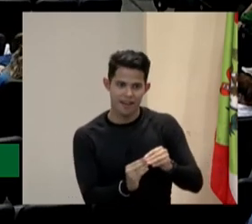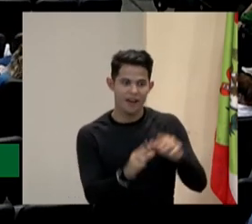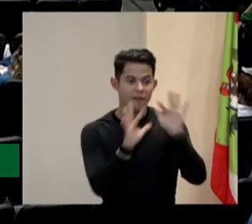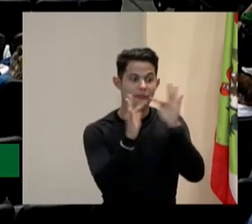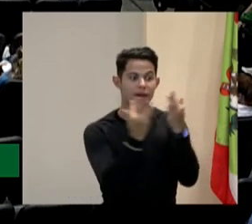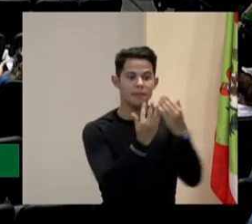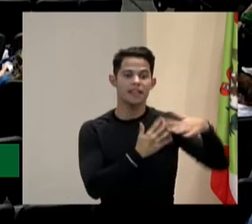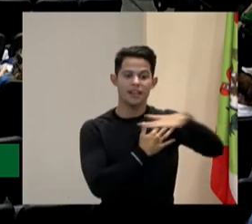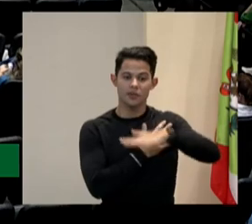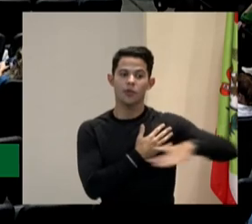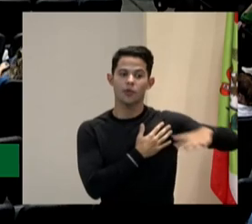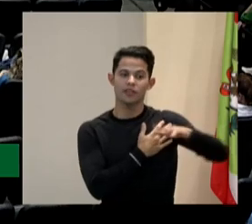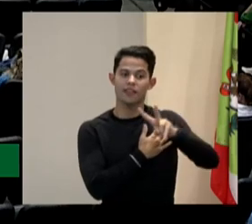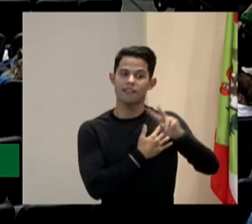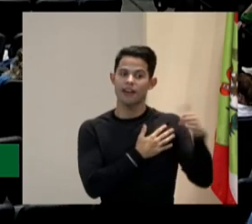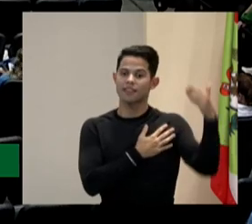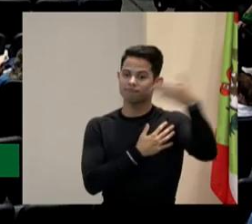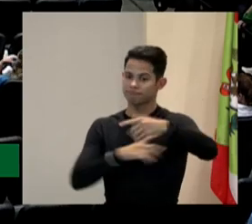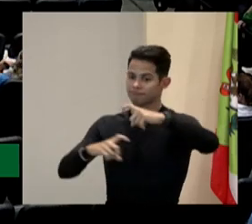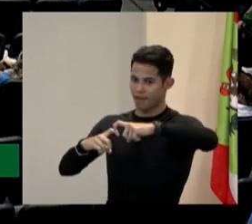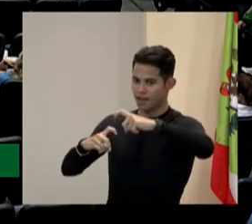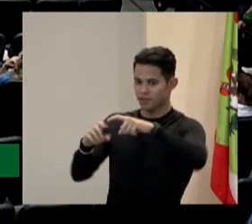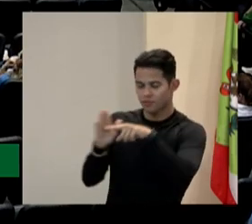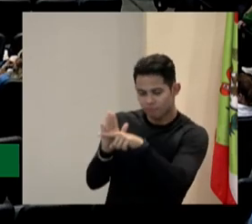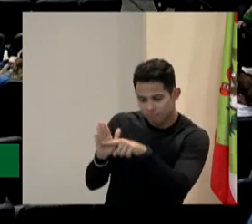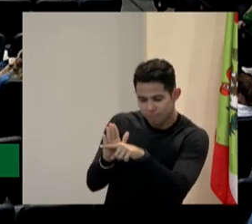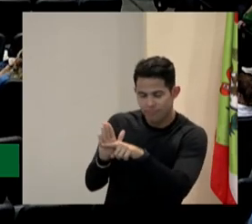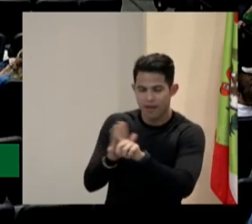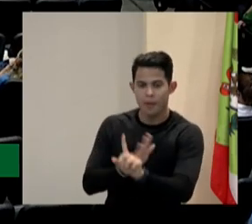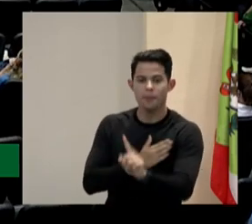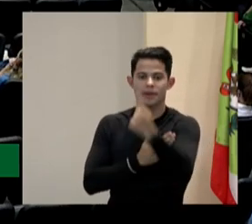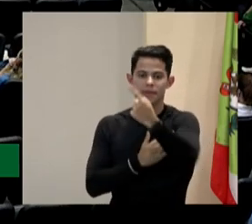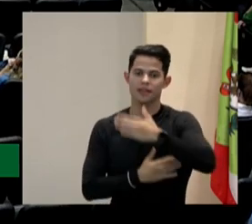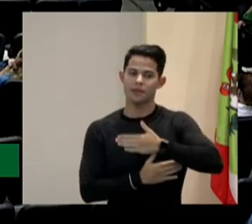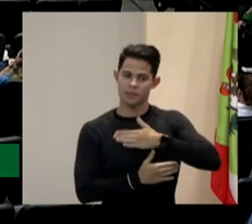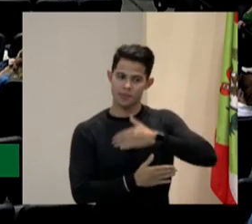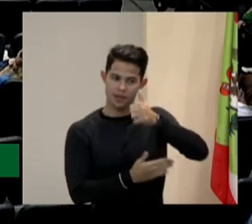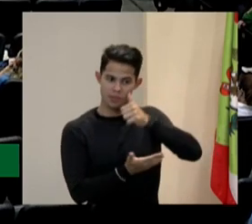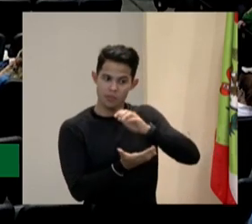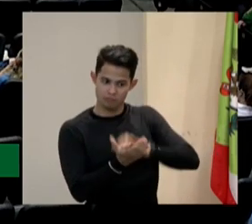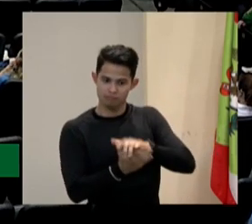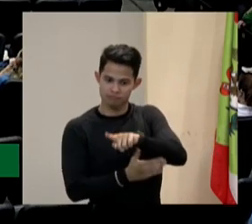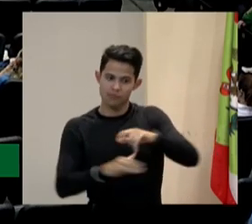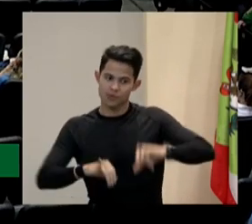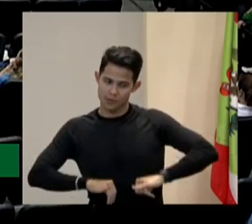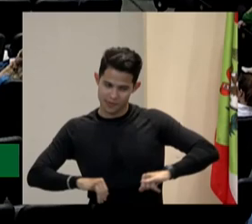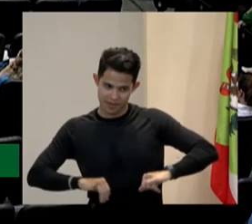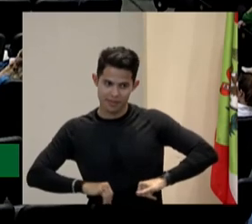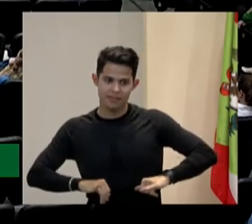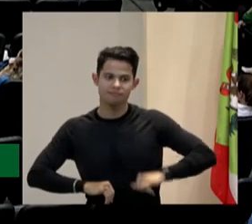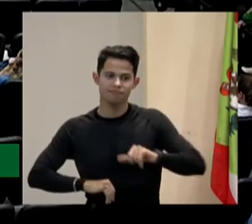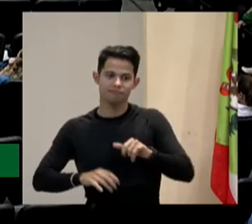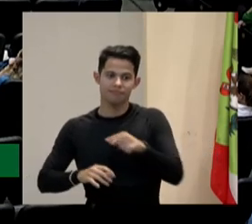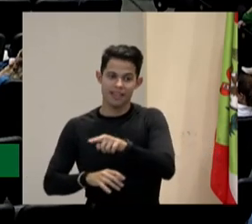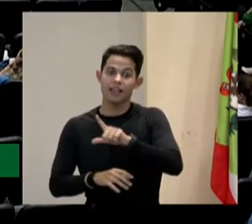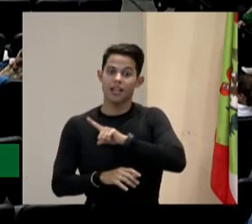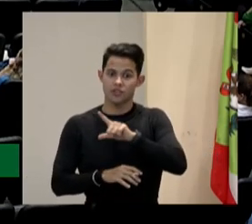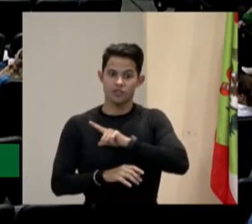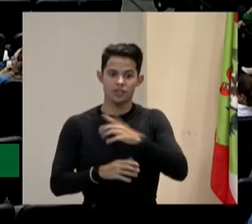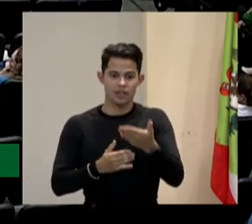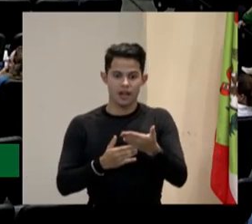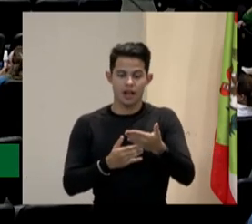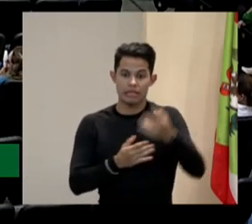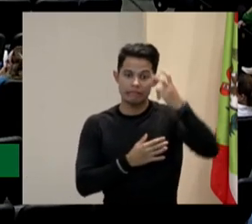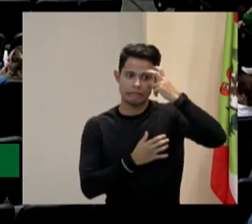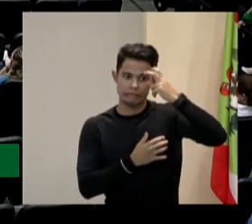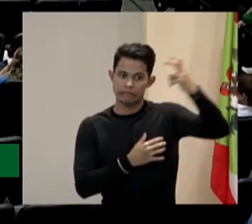fazer o diagnóstico. E a primeira foi minha esposa, porque ela realmente tinha um grande sofrimento. E ela foi diagnosticada com altas habilidades e